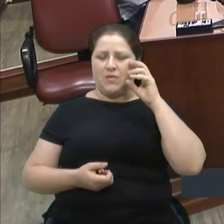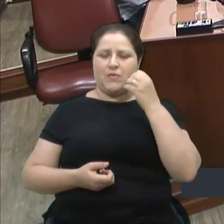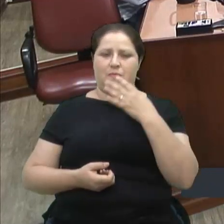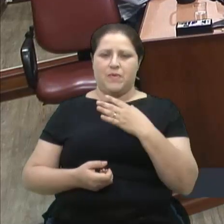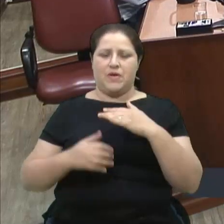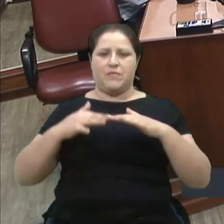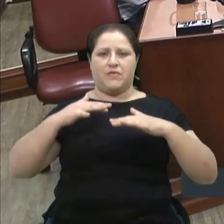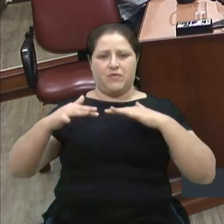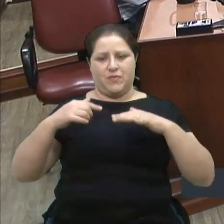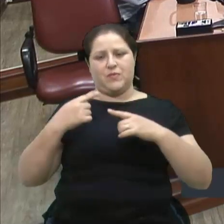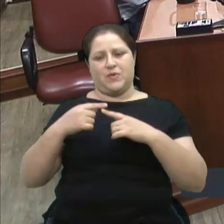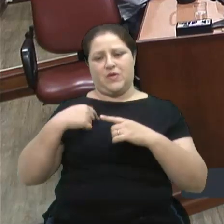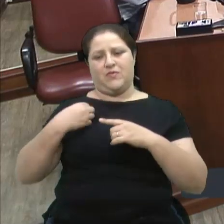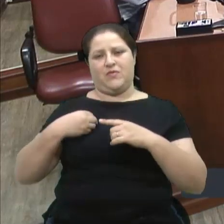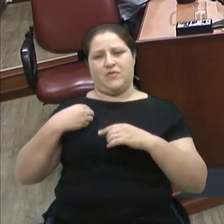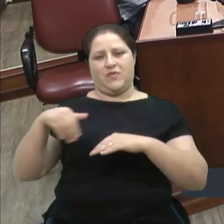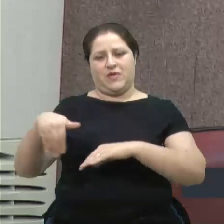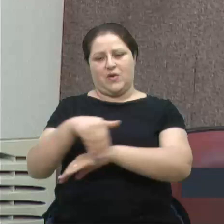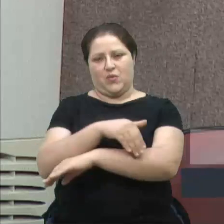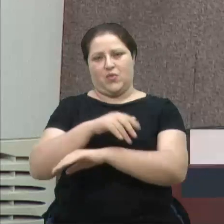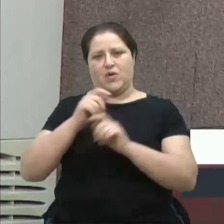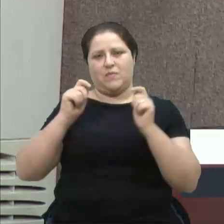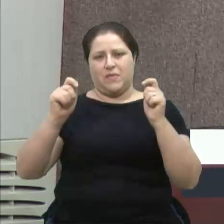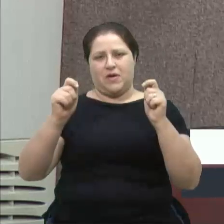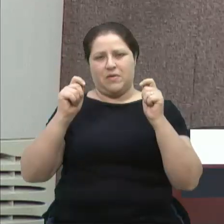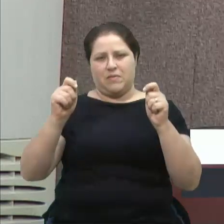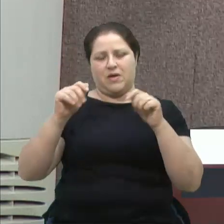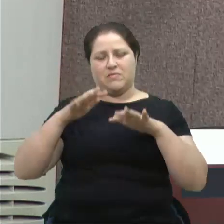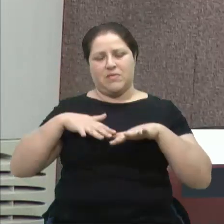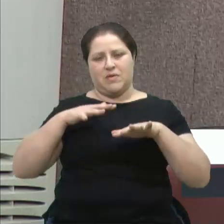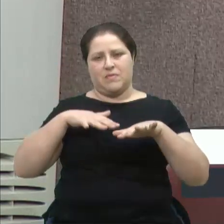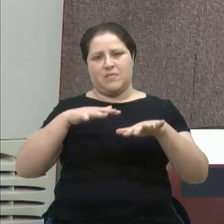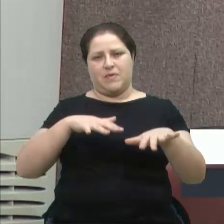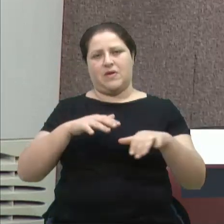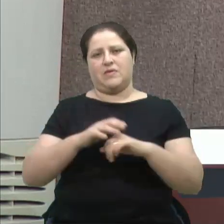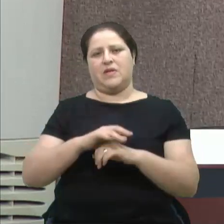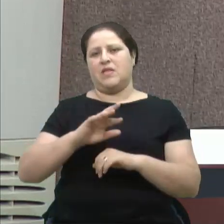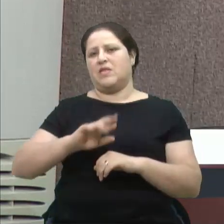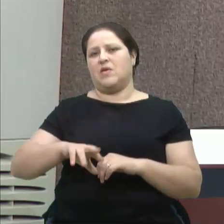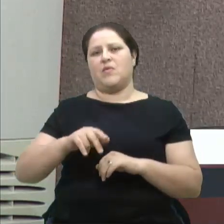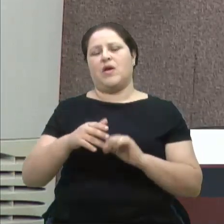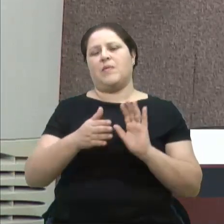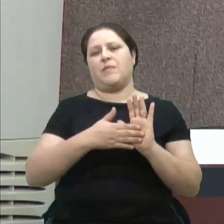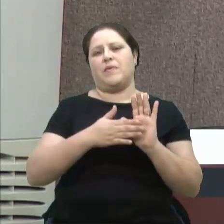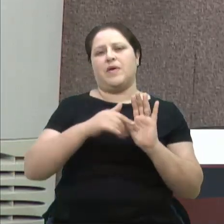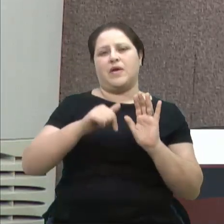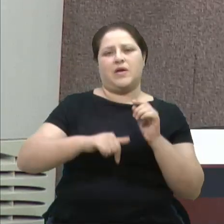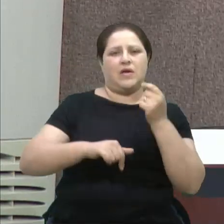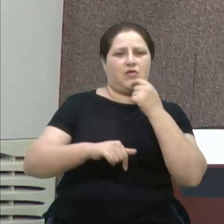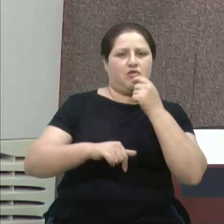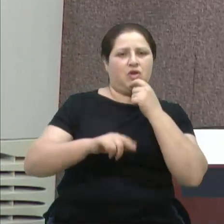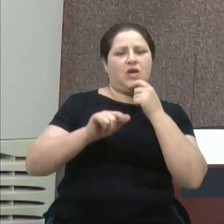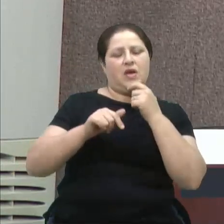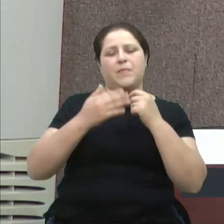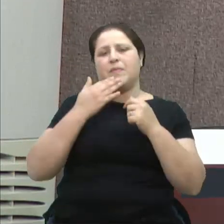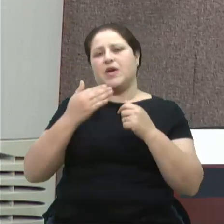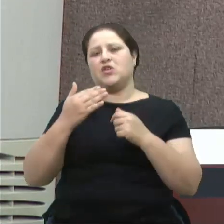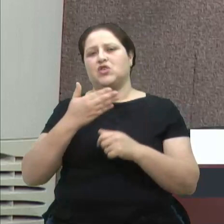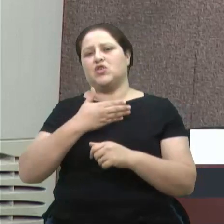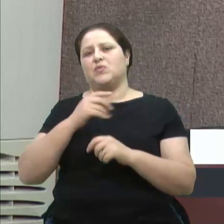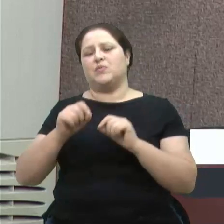porque eu também estava na rua, né? E a gente foi para a rua, não foi nem por pautas de Castilho do Sul, mas foi por um governo